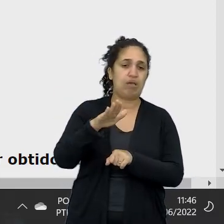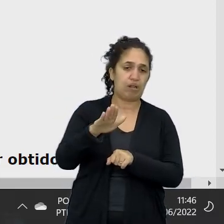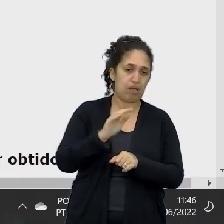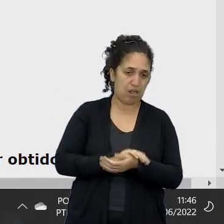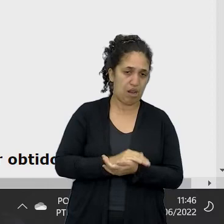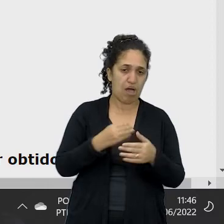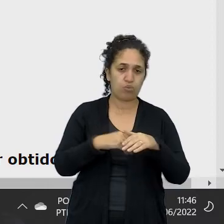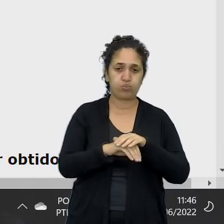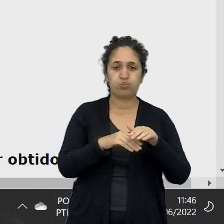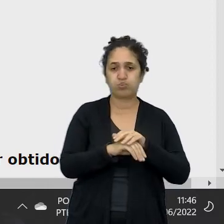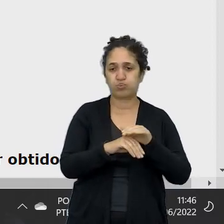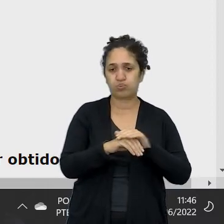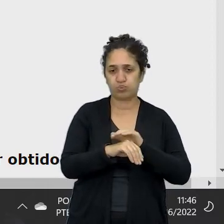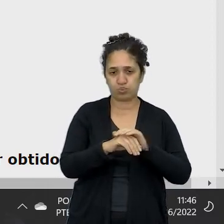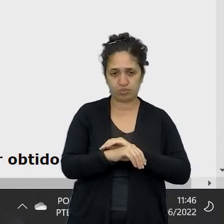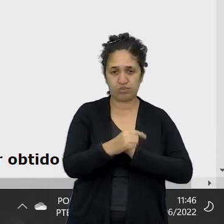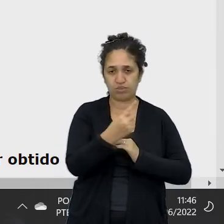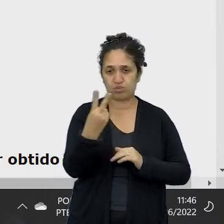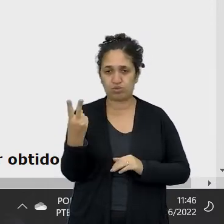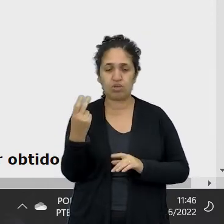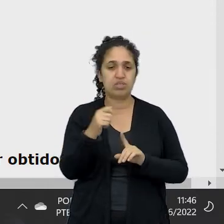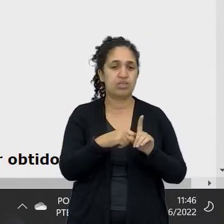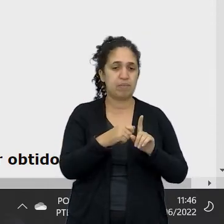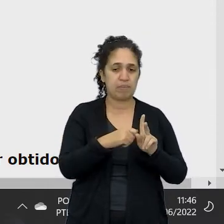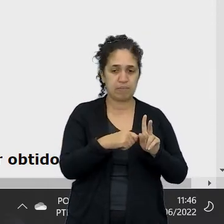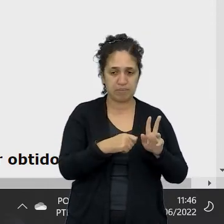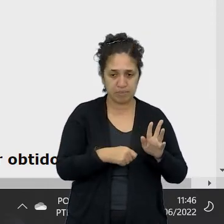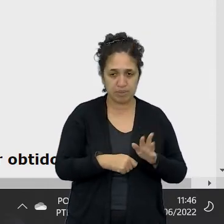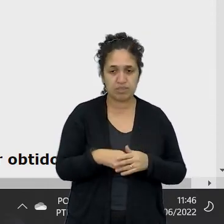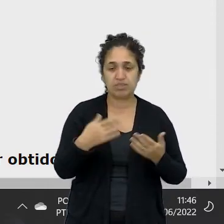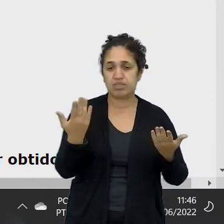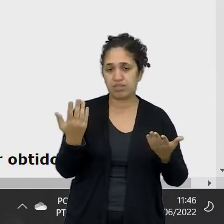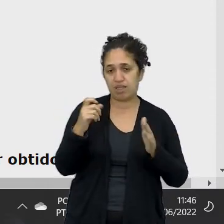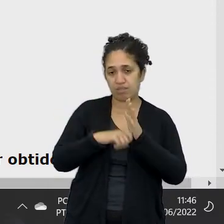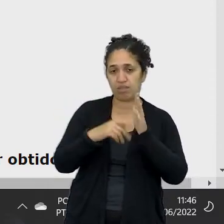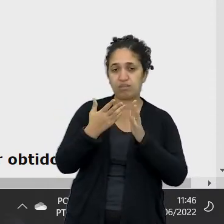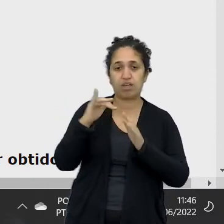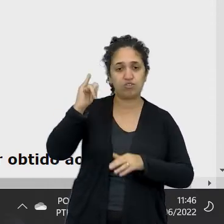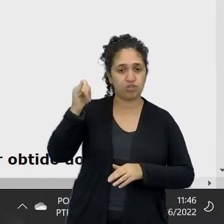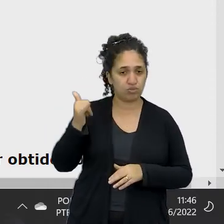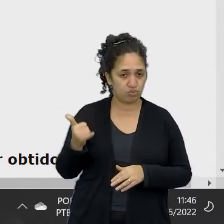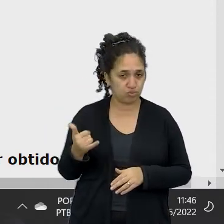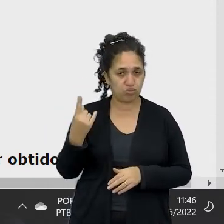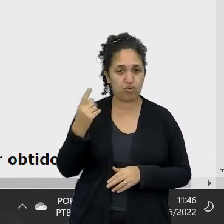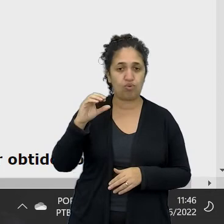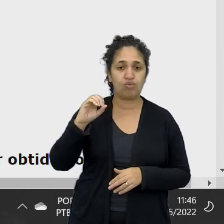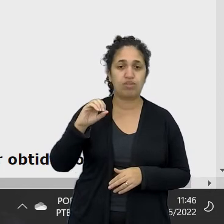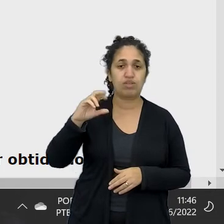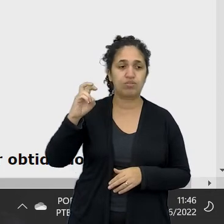durante 12 meses aí nessa taxa de juros de R$.005,00?